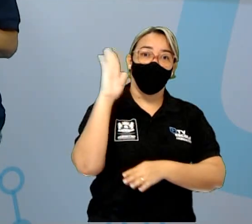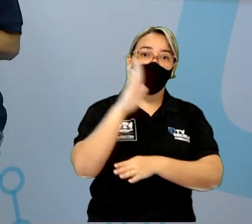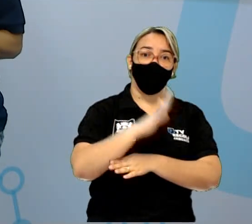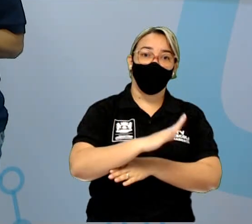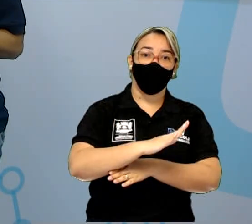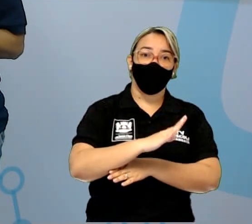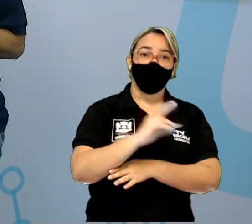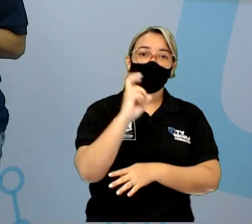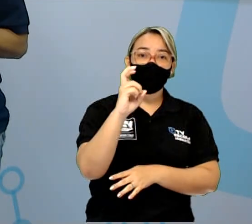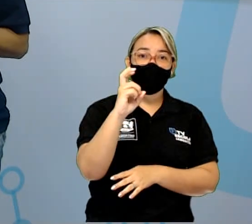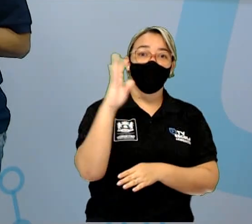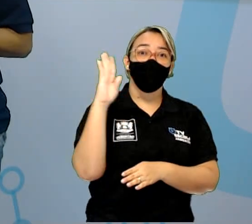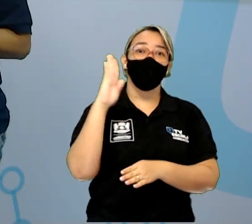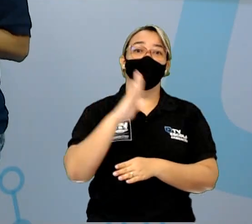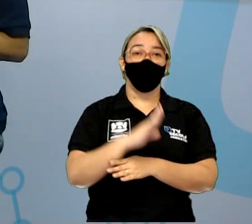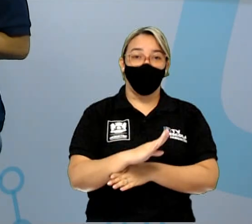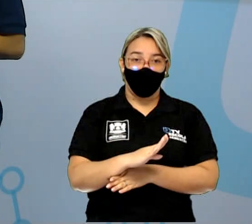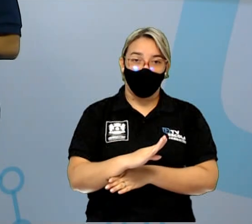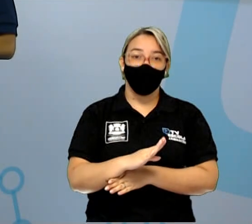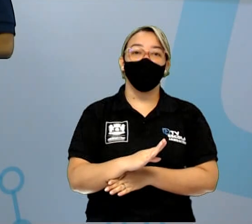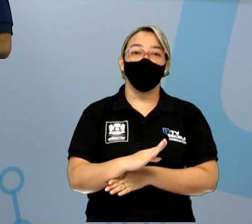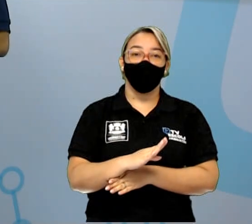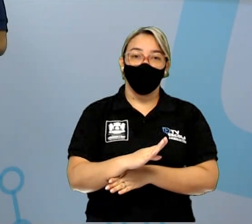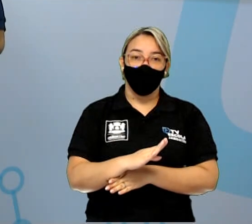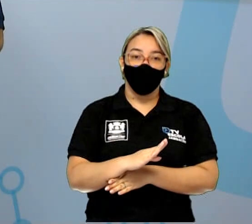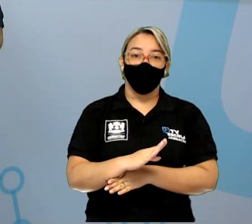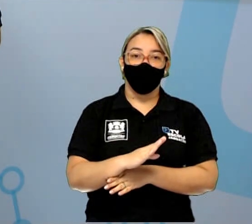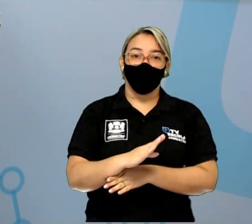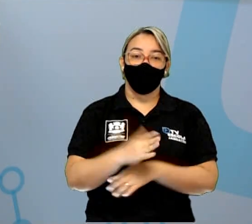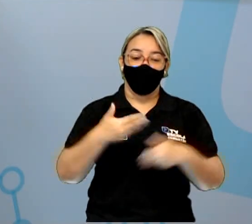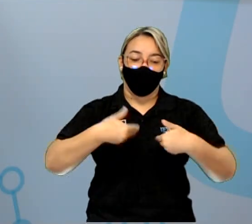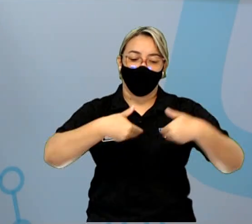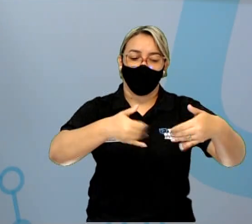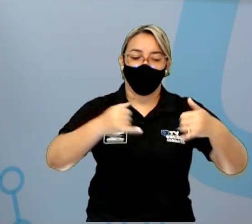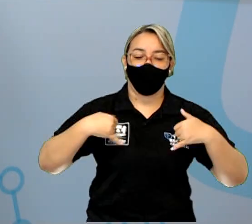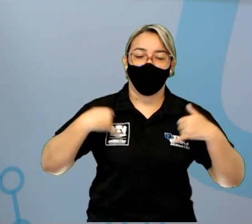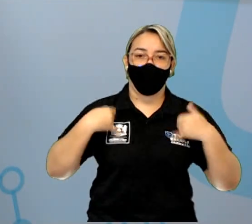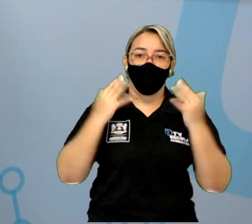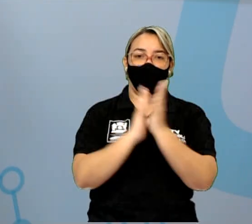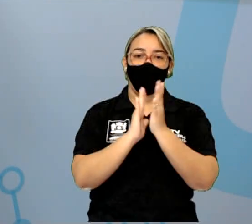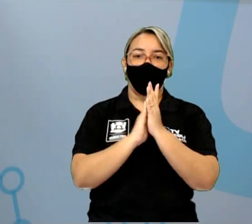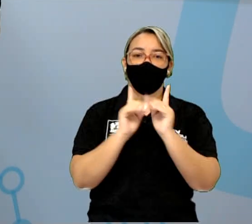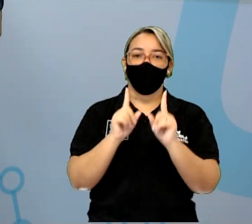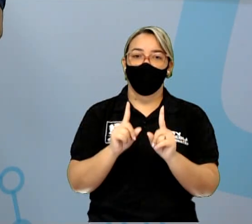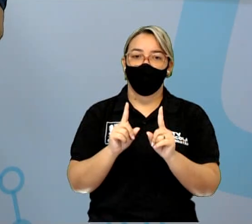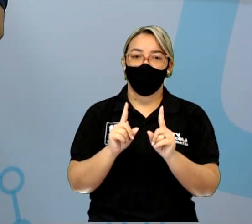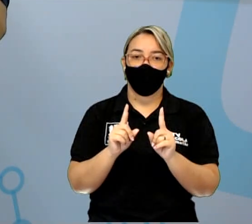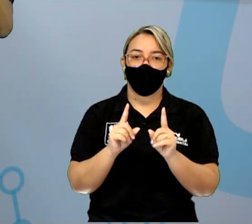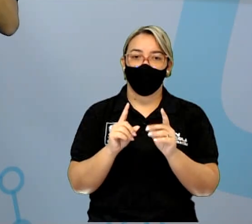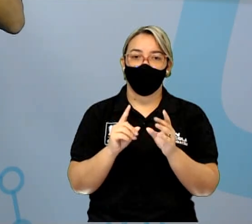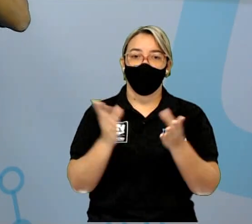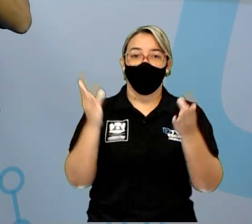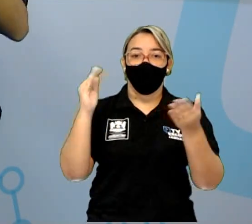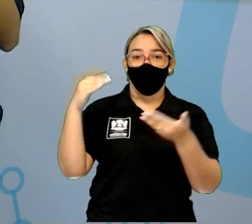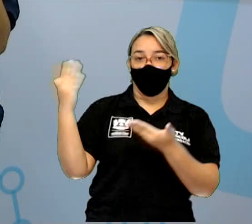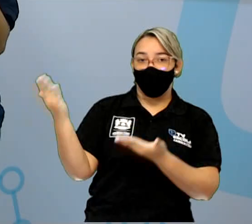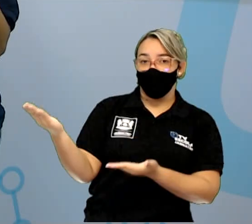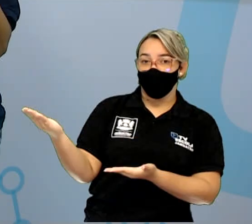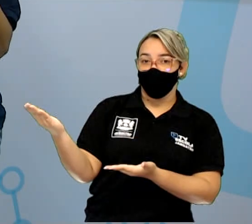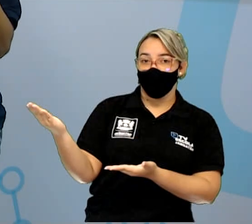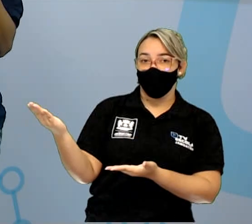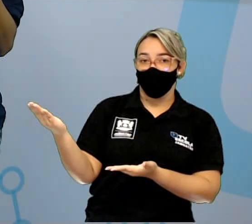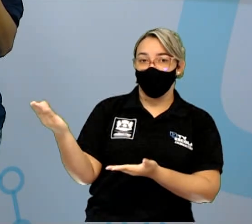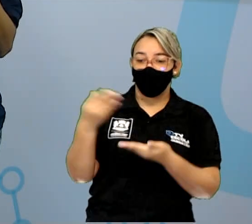5 horas da tarde. Que Marina me convidou. E aí, no envelope que vocês aprenderam a